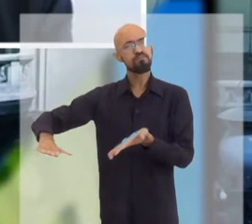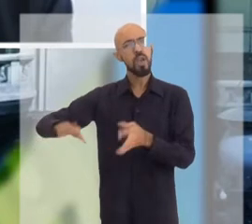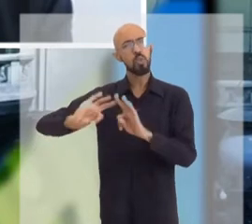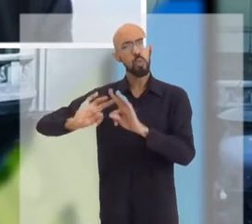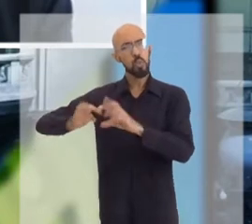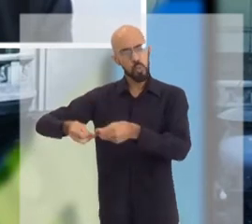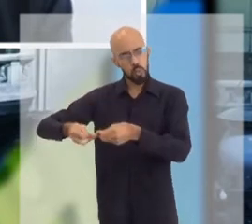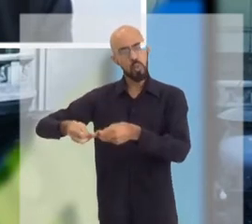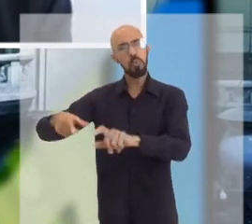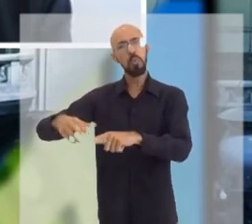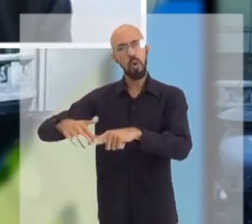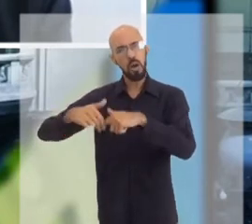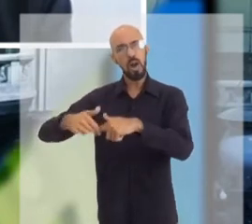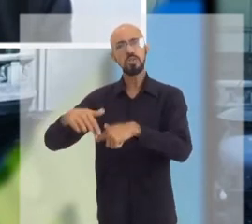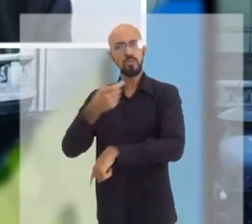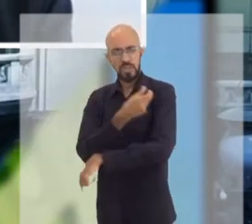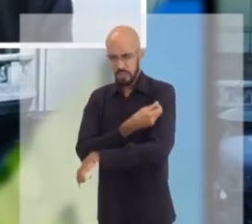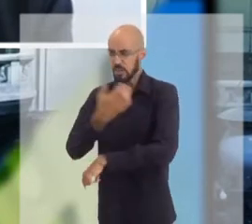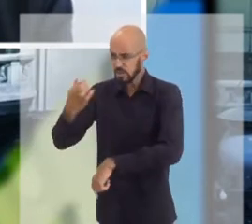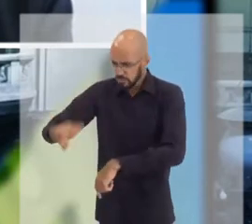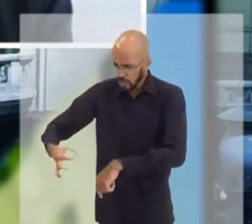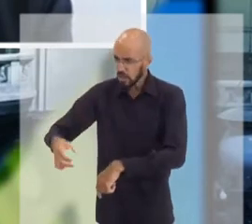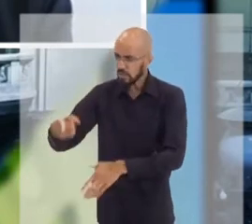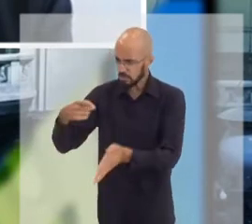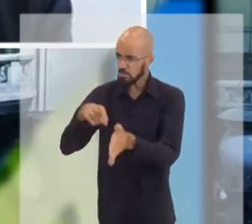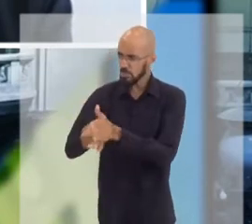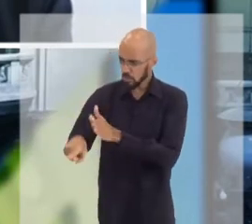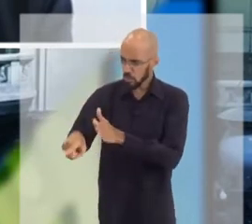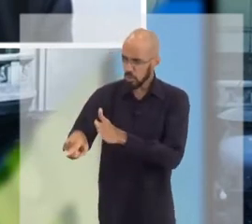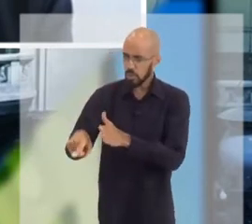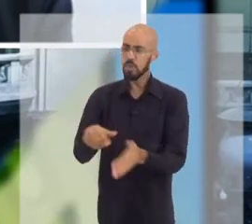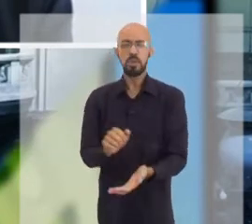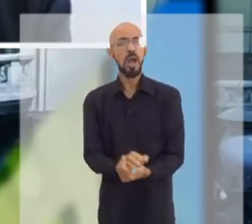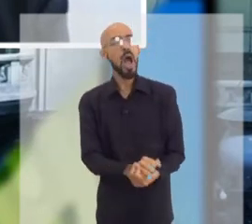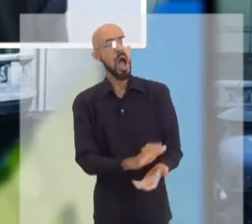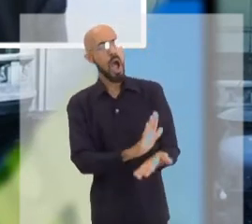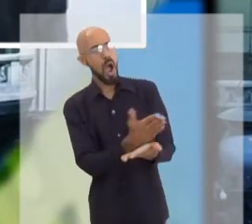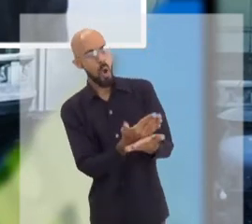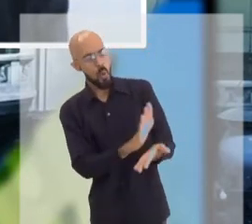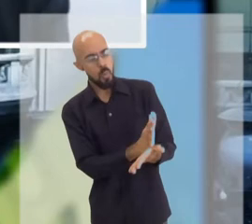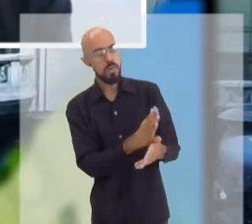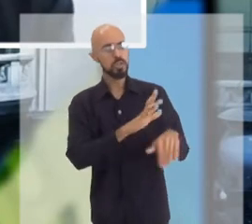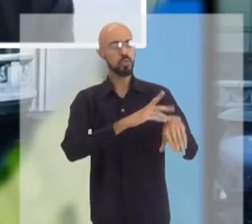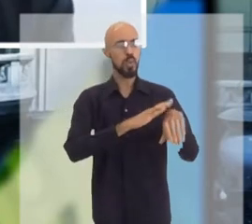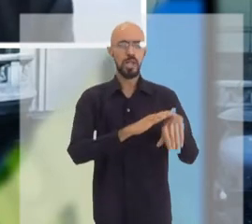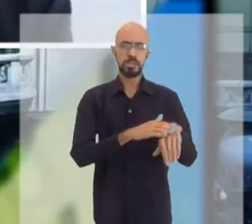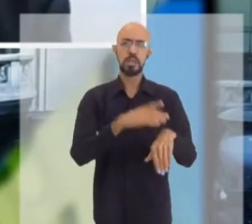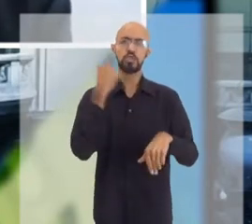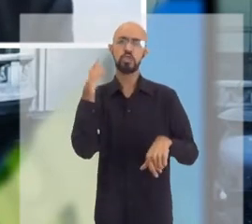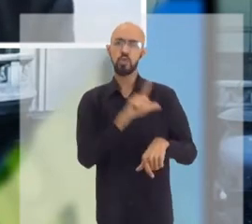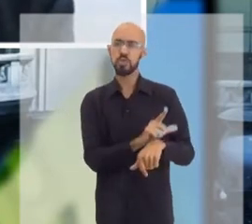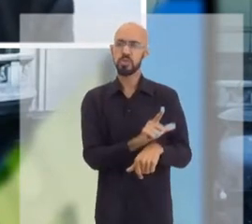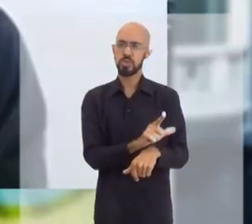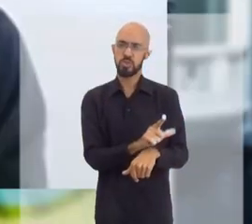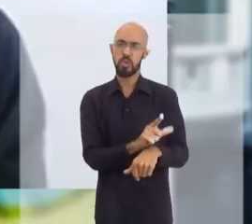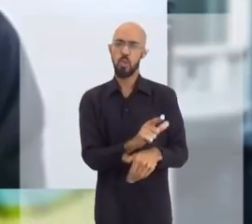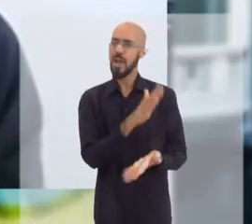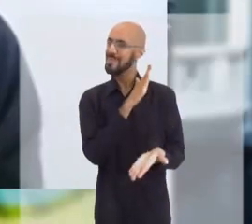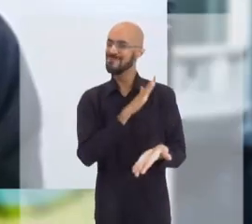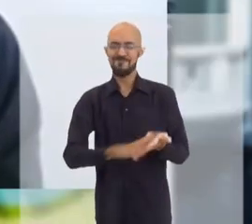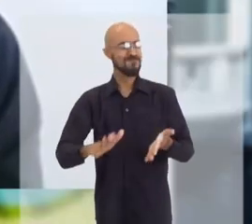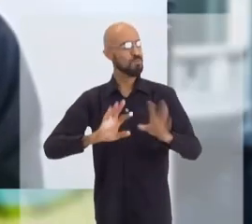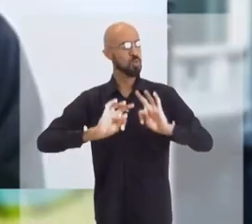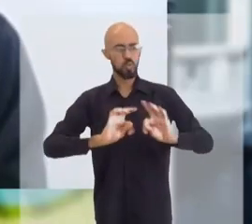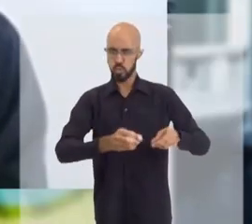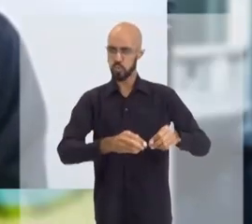da administração de vacinas. Não foi? Não foi? Olha, algumas doenças nós conseguimos, uma única doença